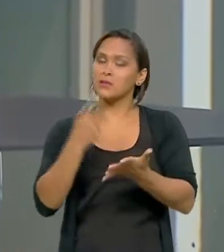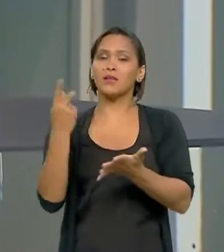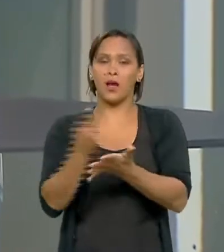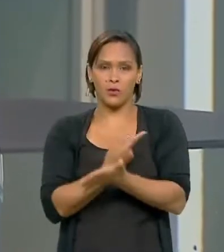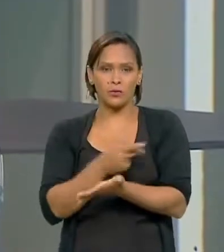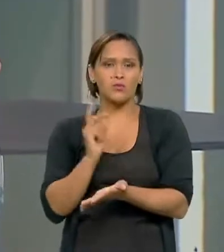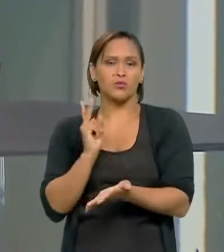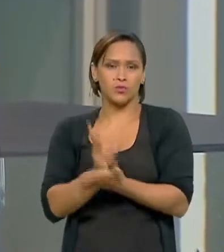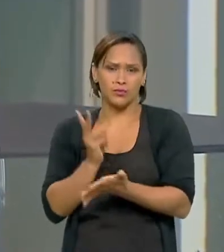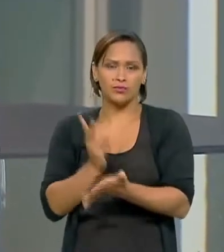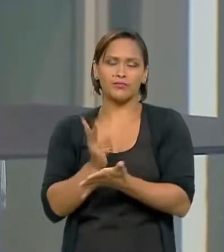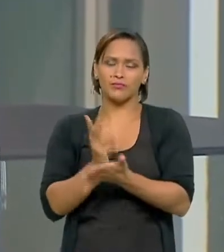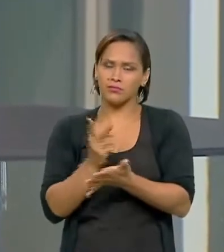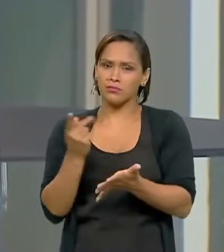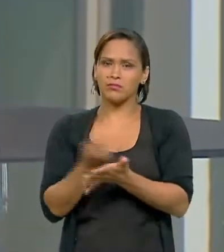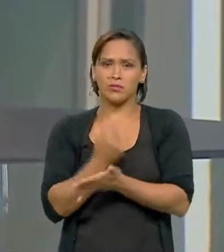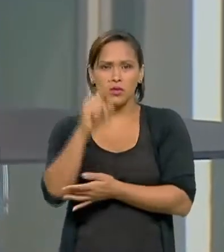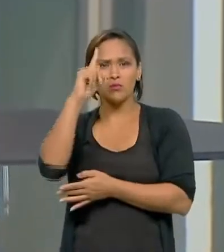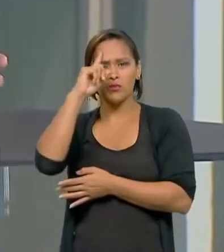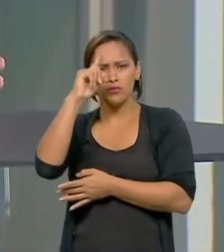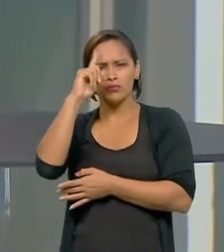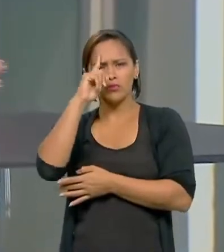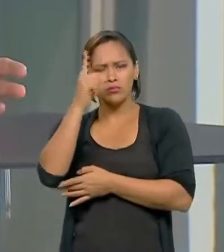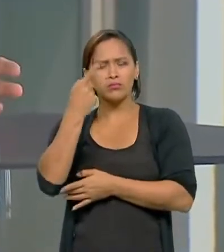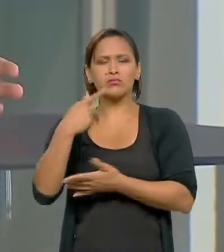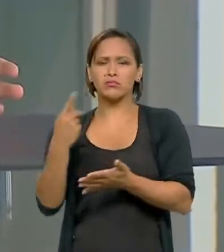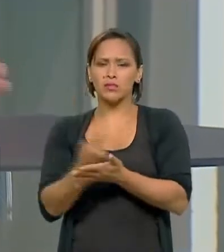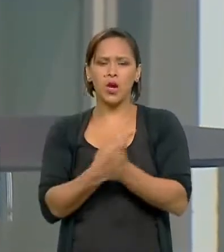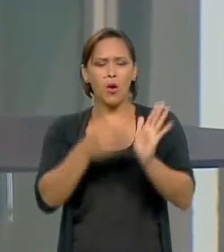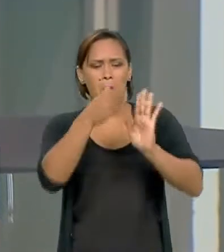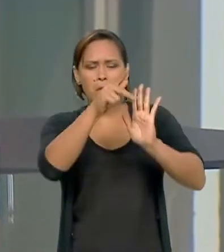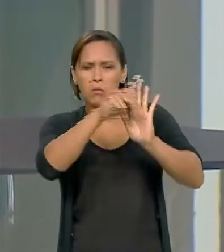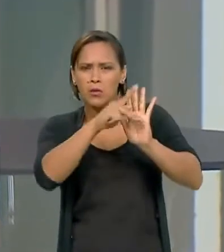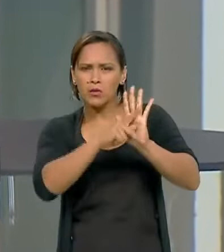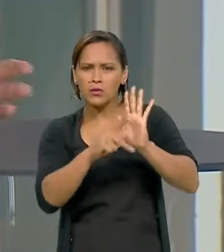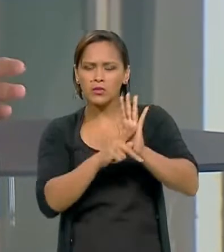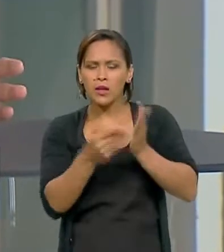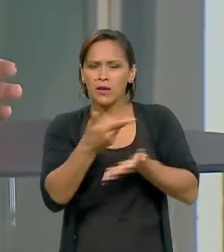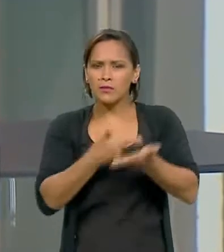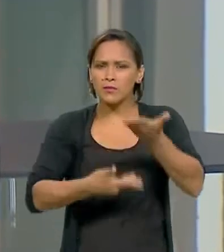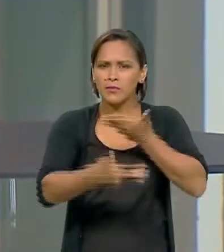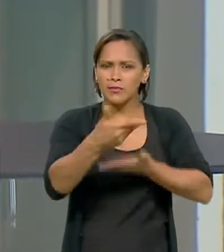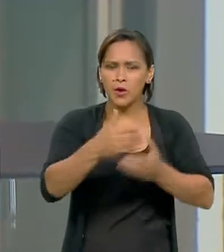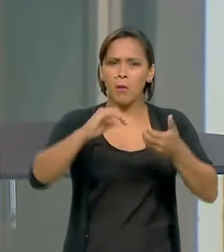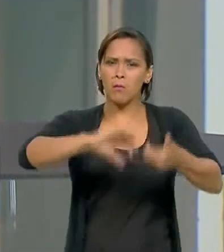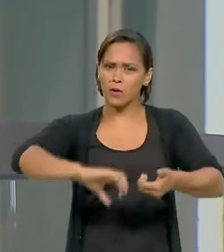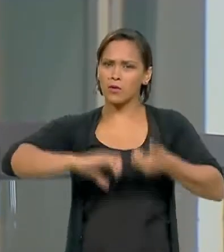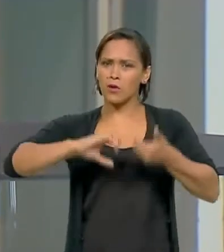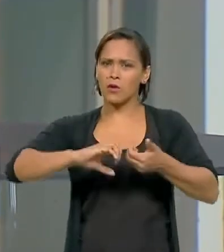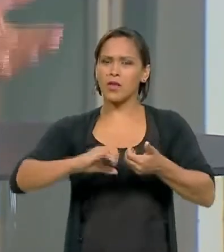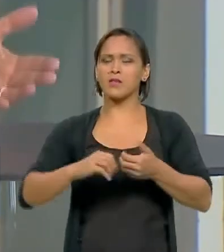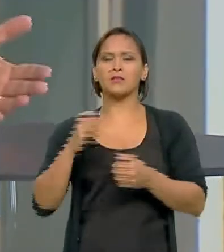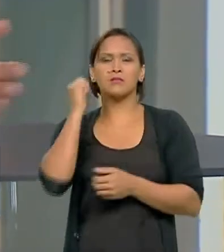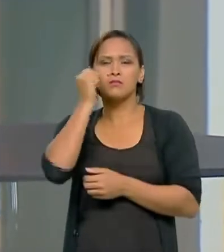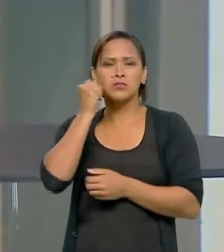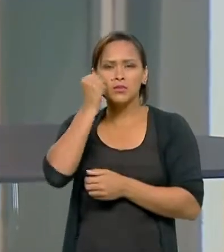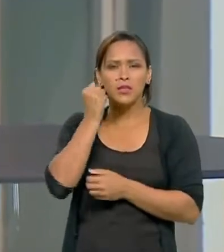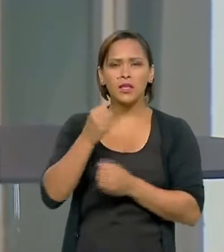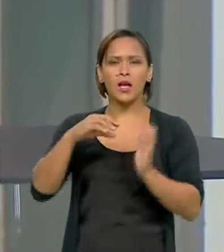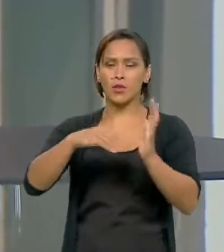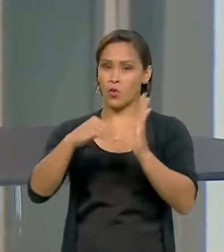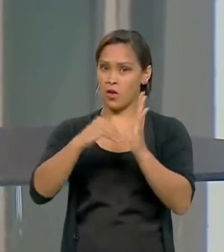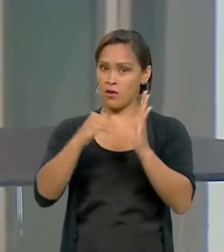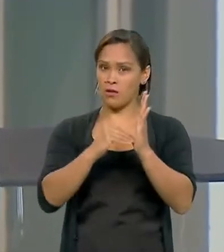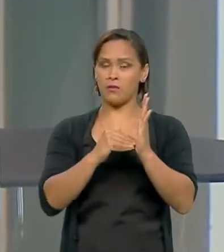e acontecem diariamente. Quase todos os projetos que circulam pelo Congresso, seja no Senado, seja na